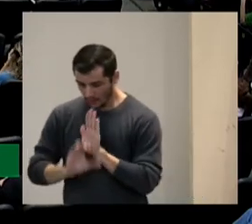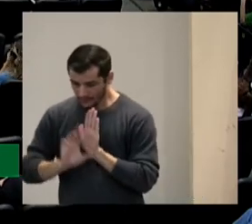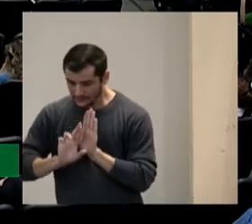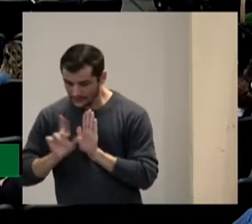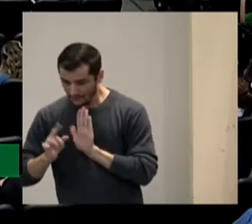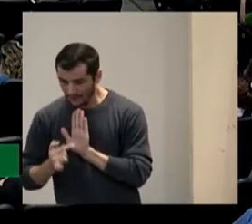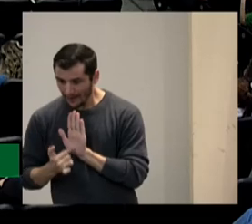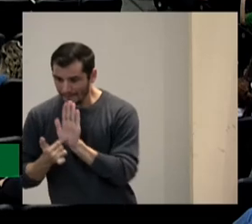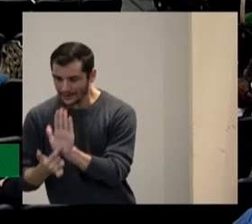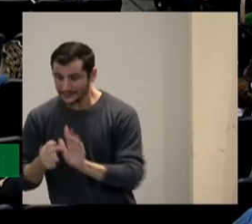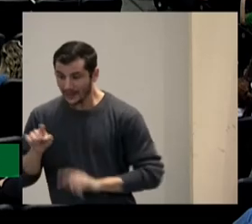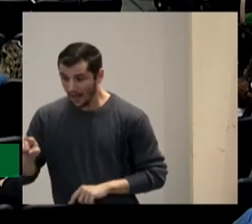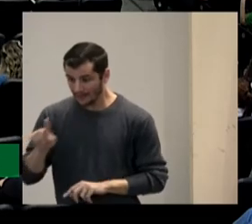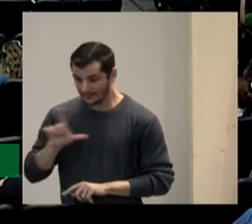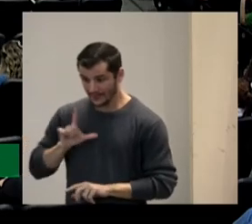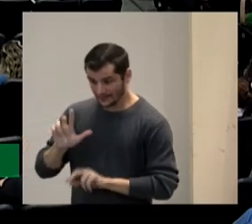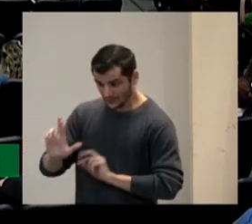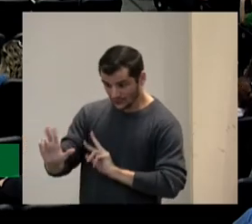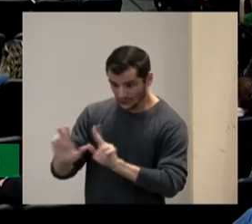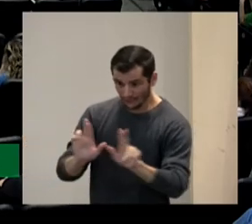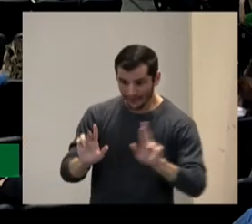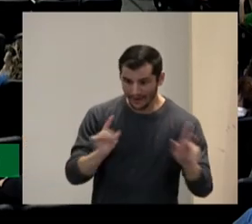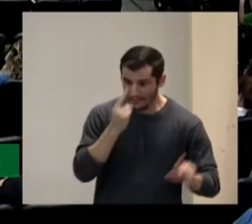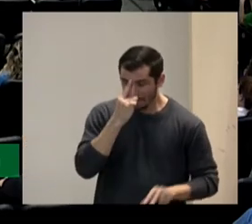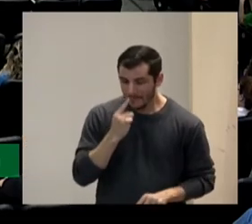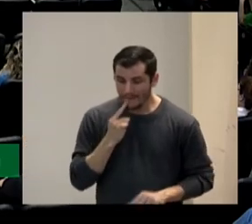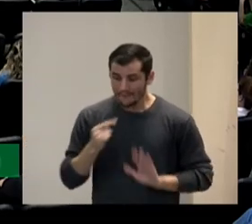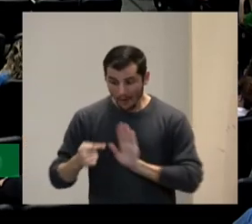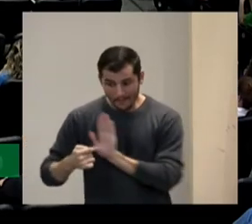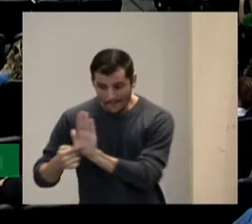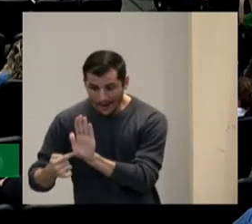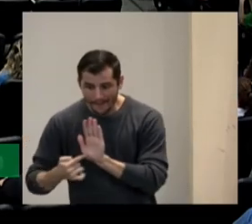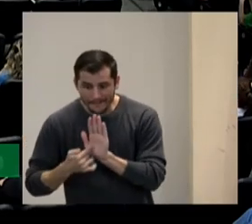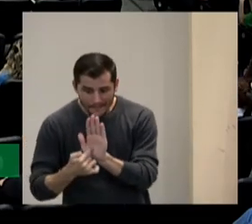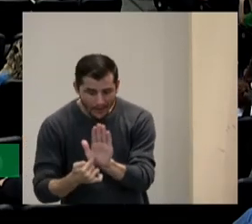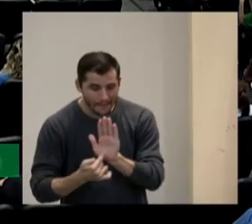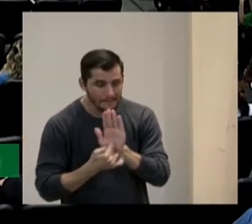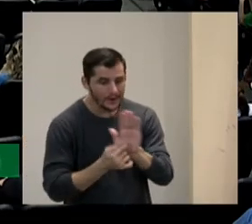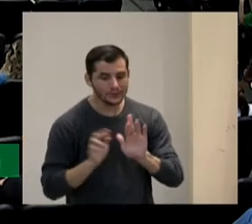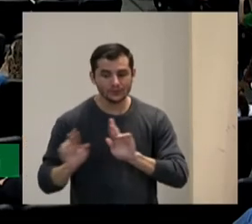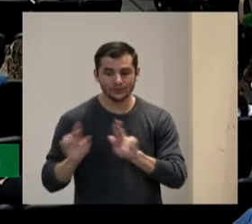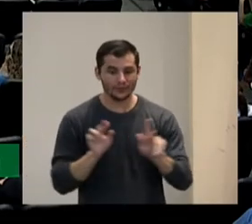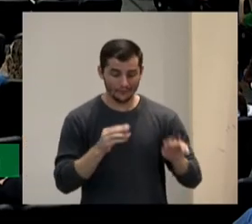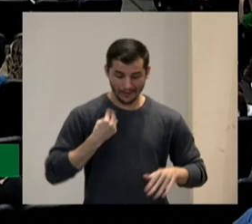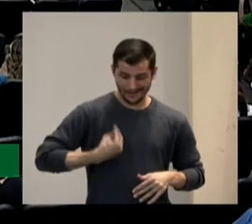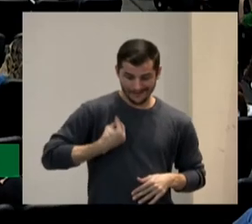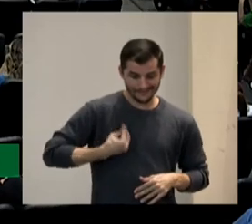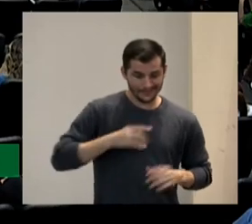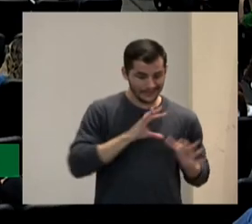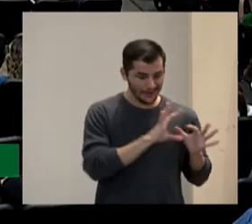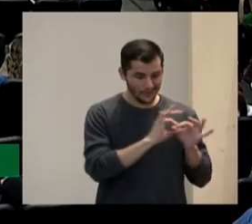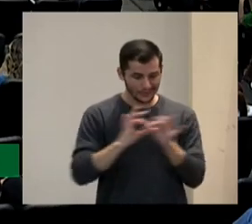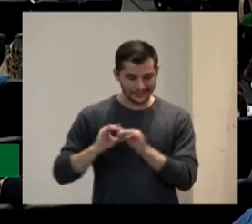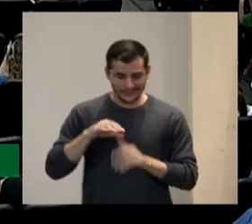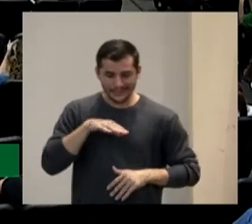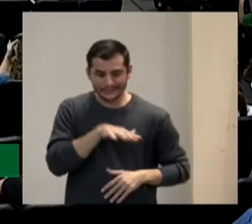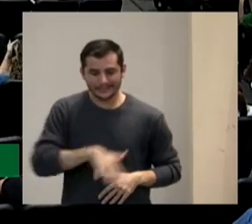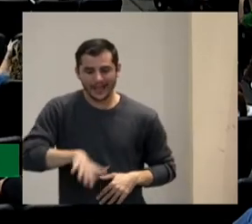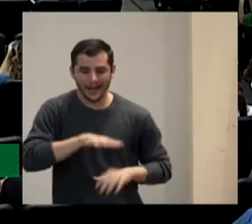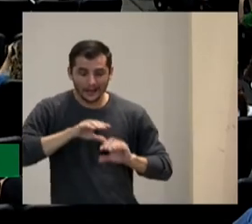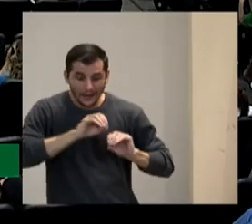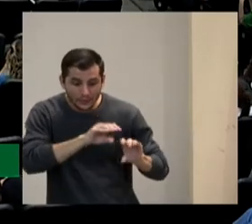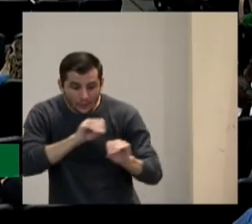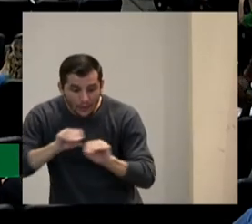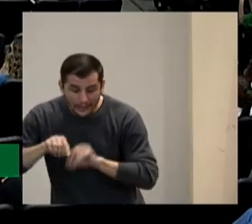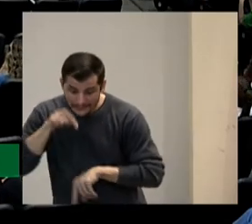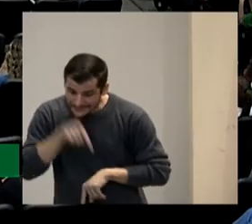essa diversidade ou possível diversidade que nós temos dentro dos nossos contextos educativos e essa é